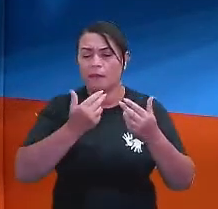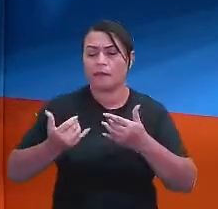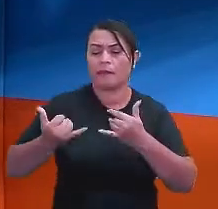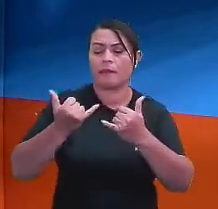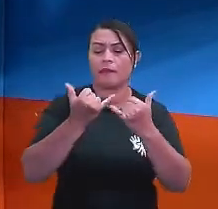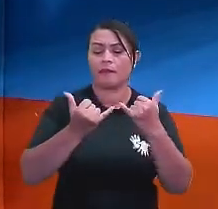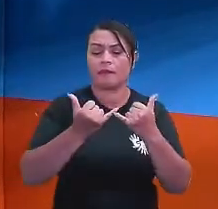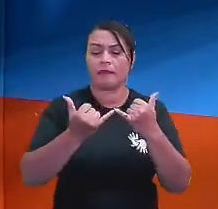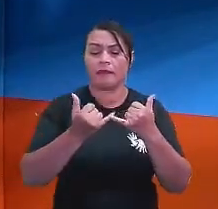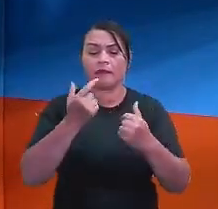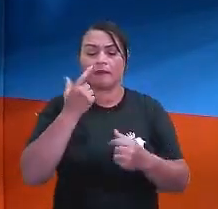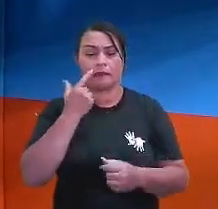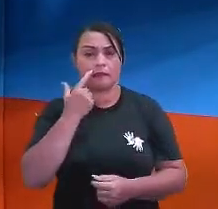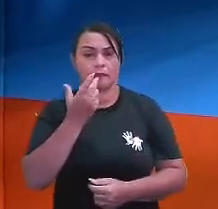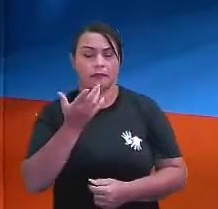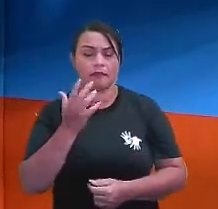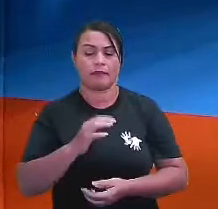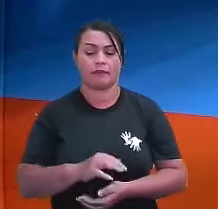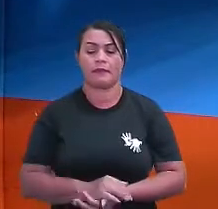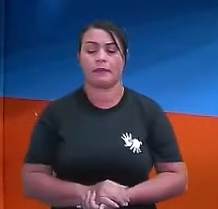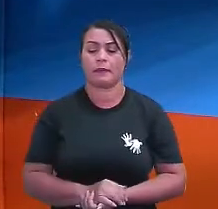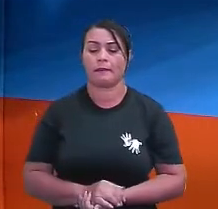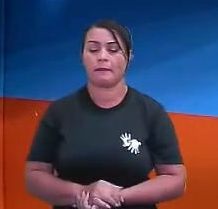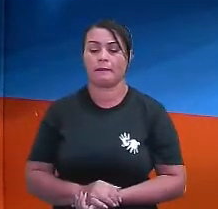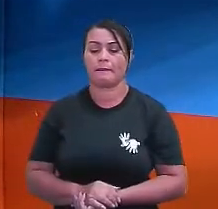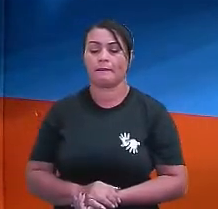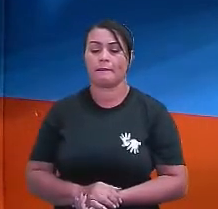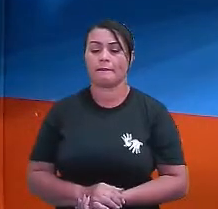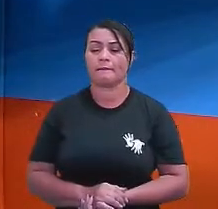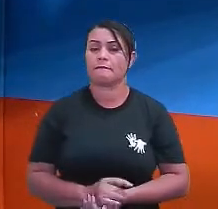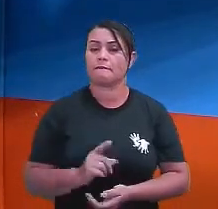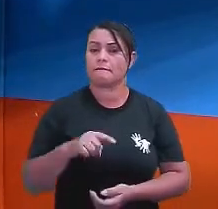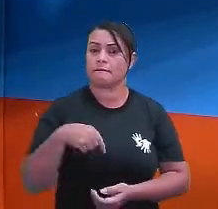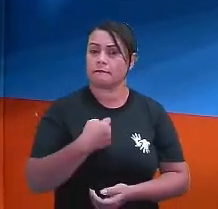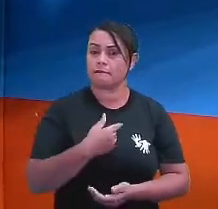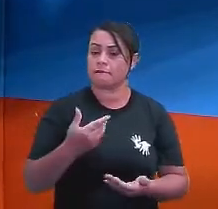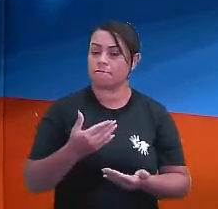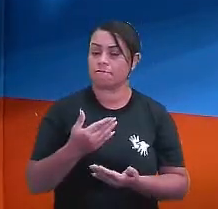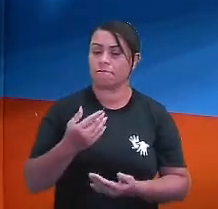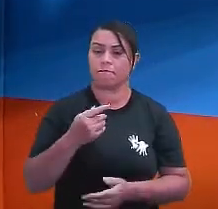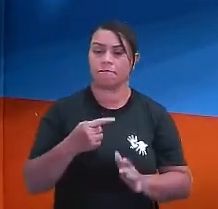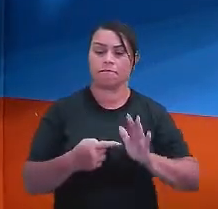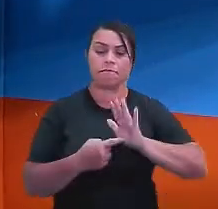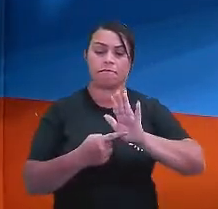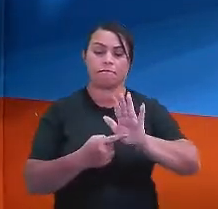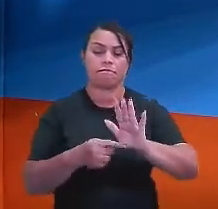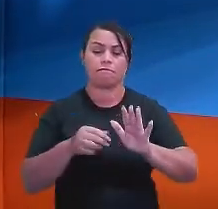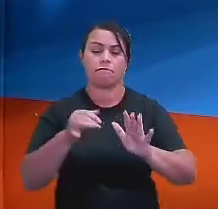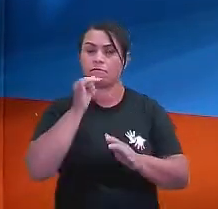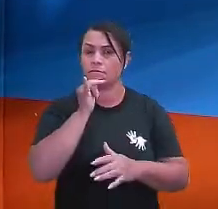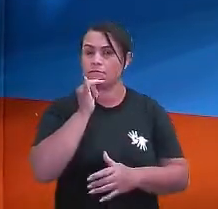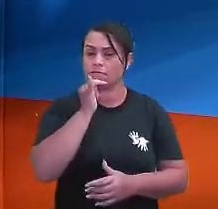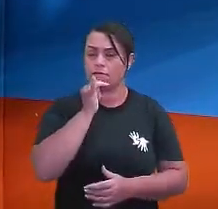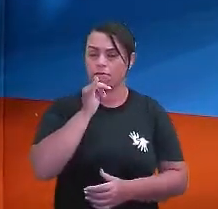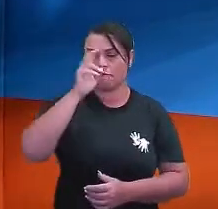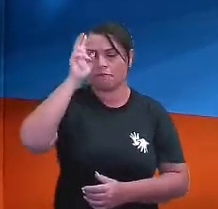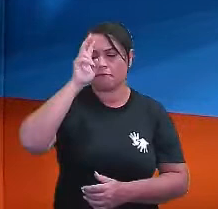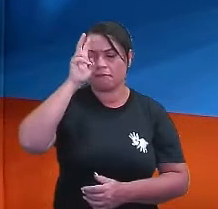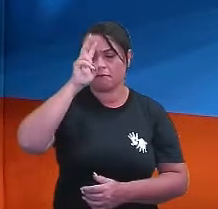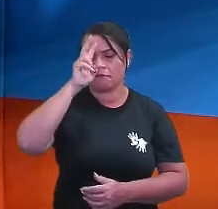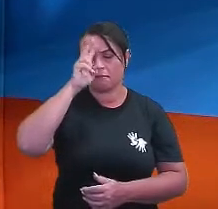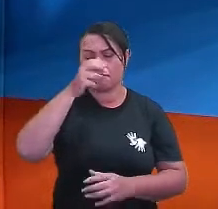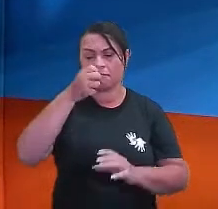lados opostos a esses ângulos, né? Então, a gente vai trazer aqui um exemplo para que a gente possa lembrar de forma bem